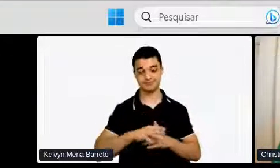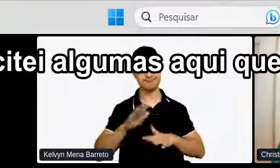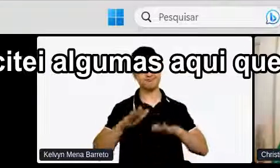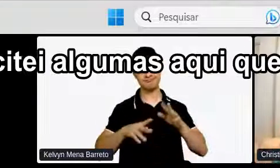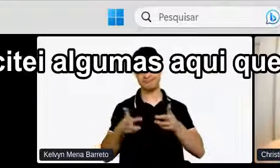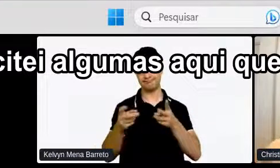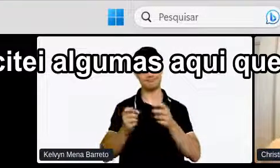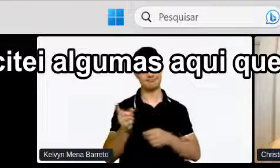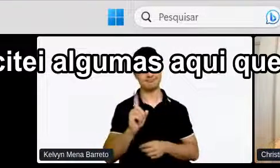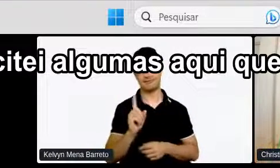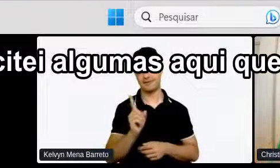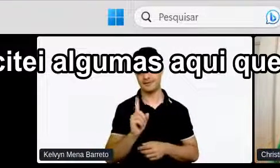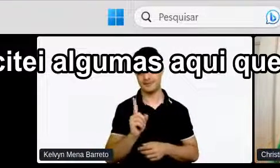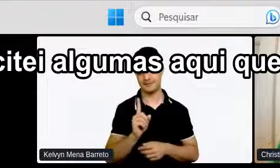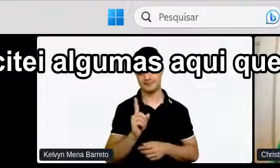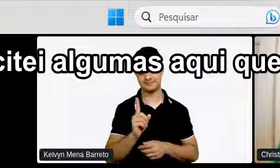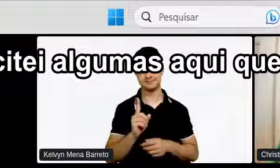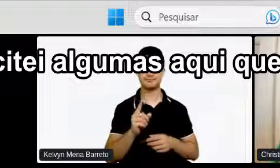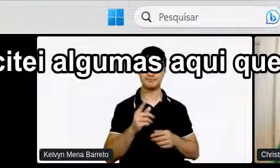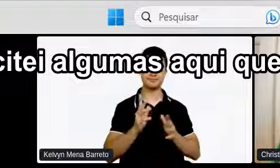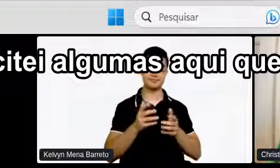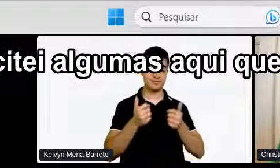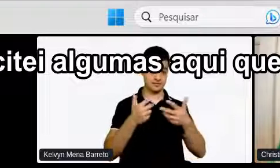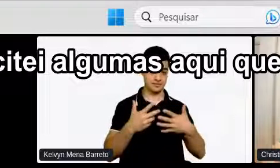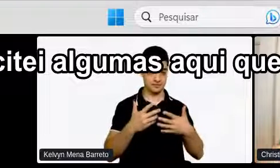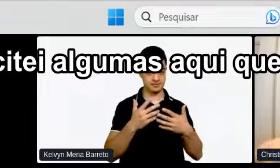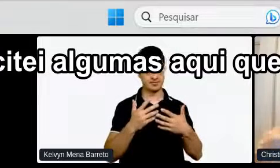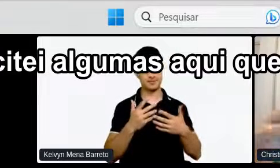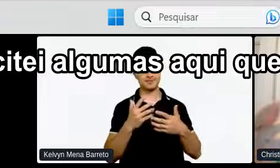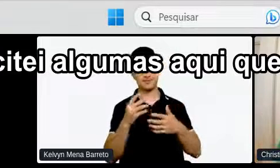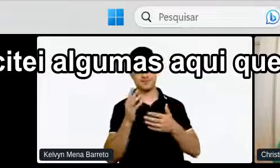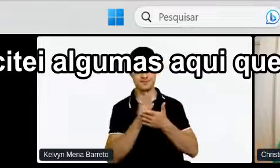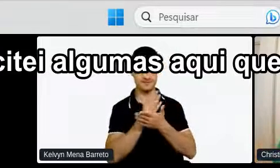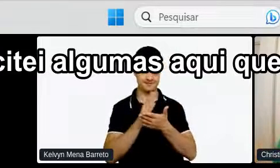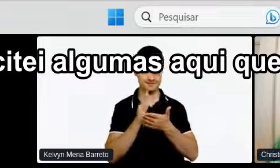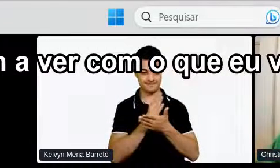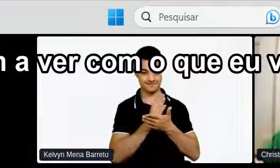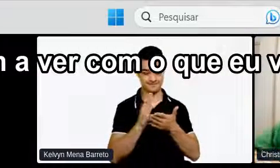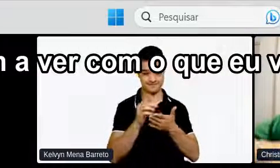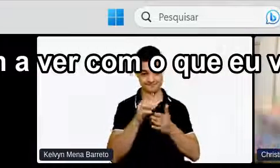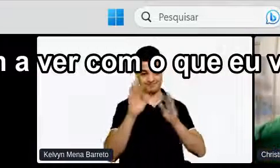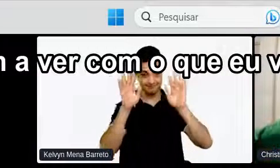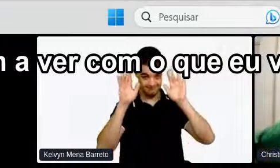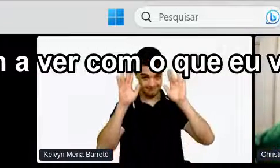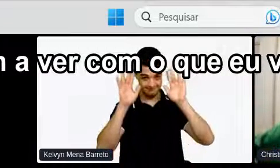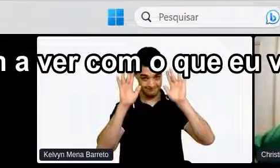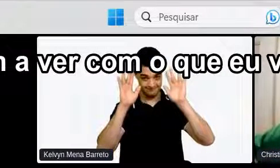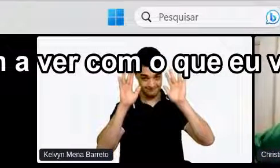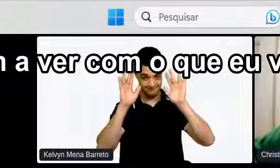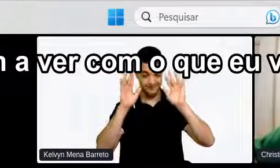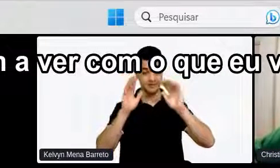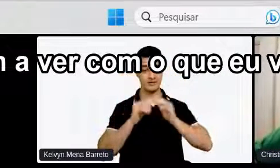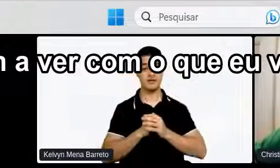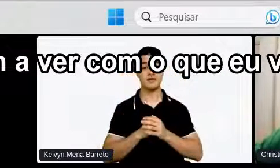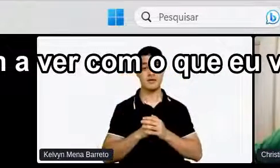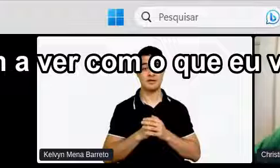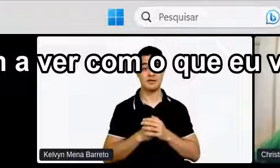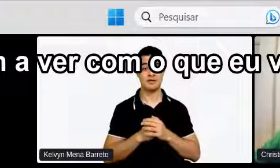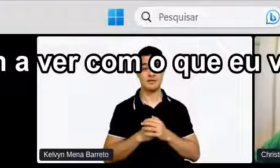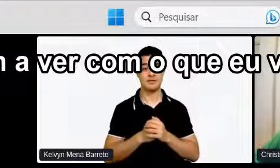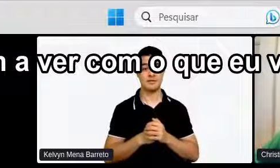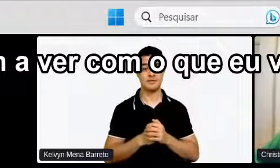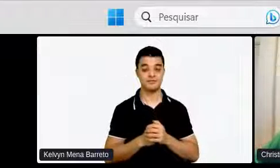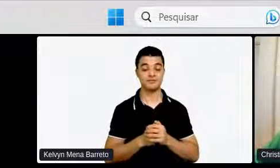Então eu citei algumas aqui Que ficam para a nossa reflexão E que depois tem a ver com o que eu vou trazer Sobre